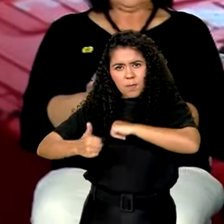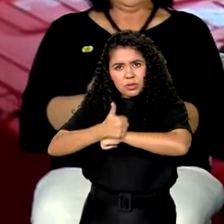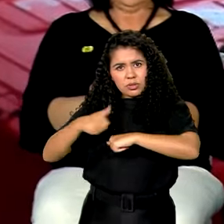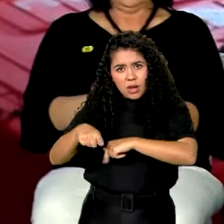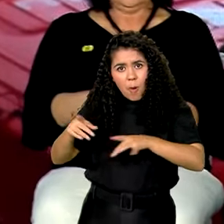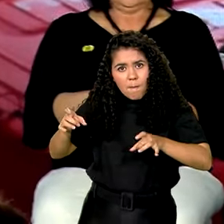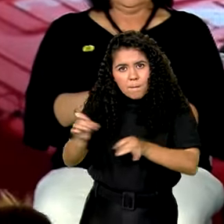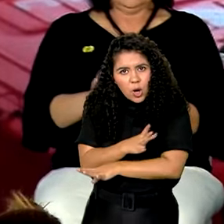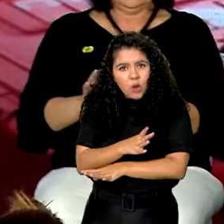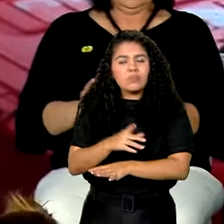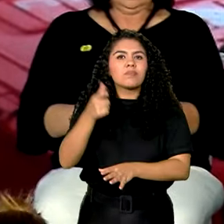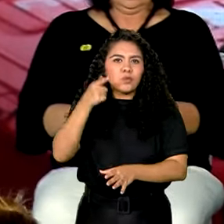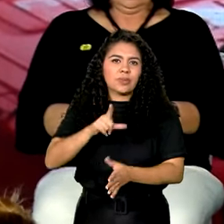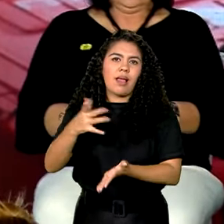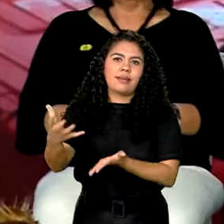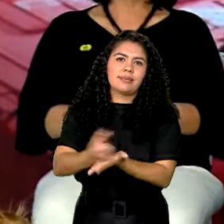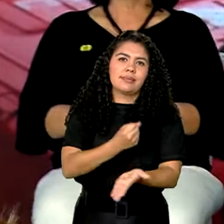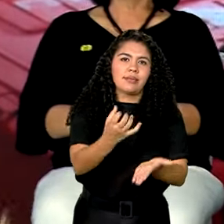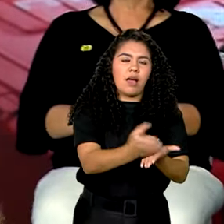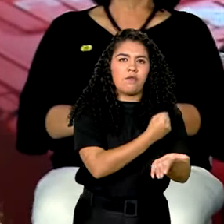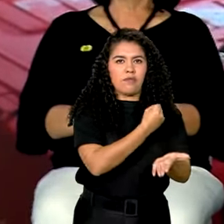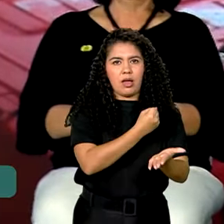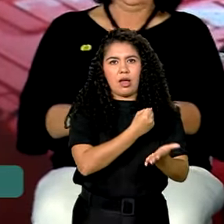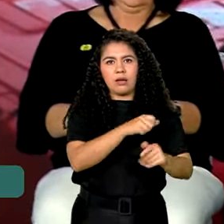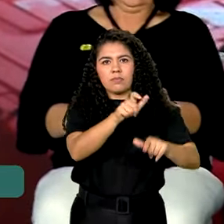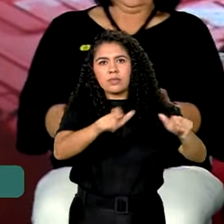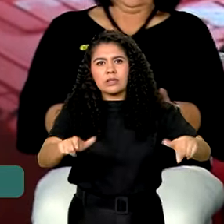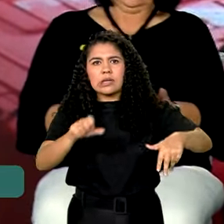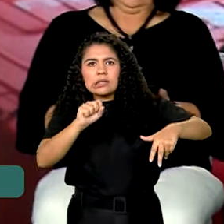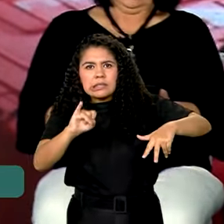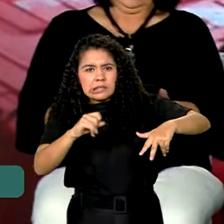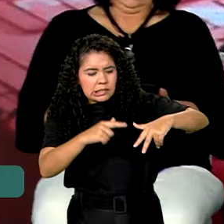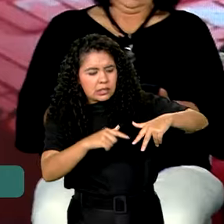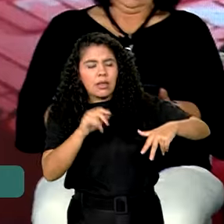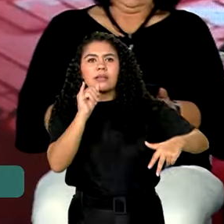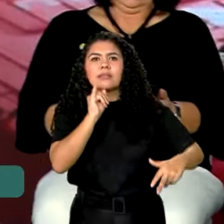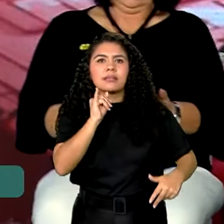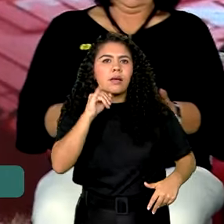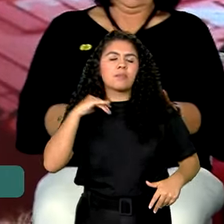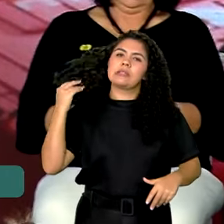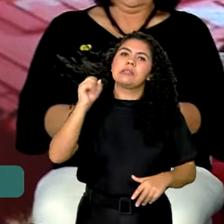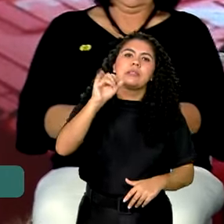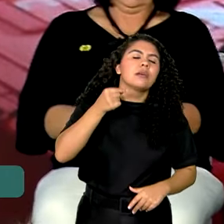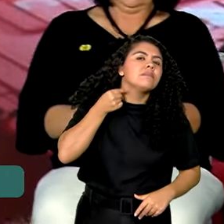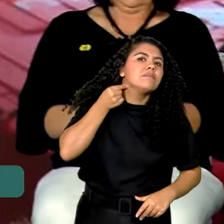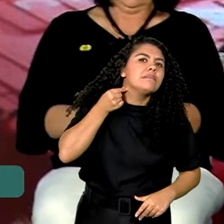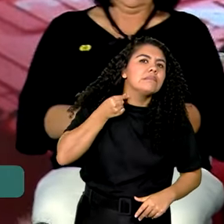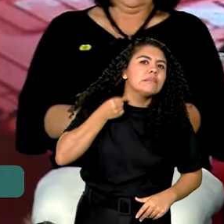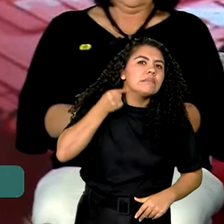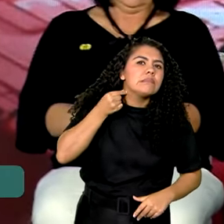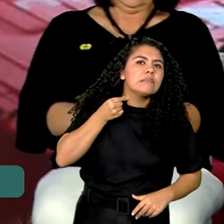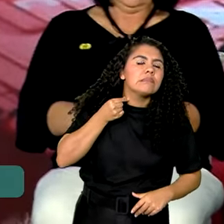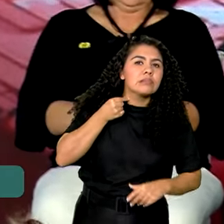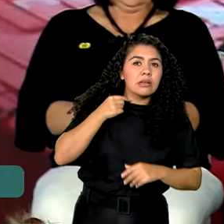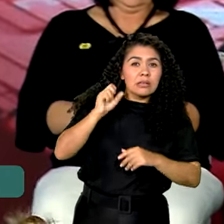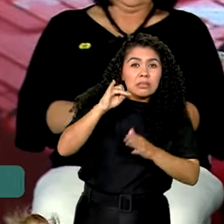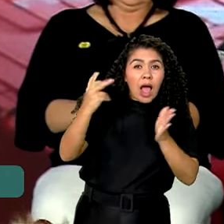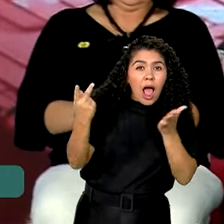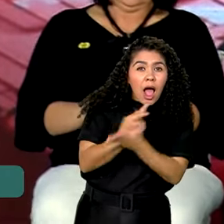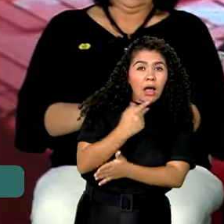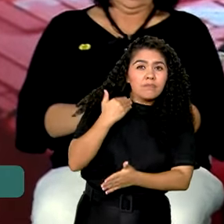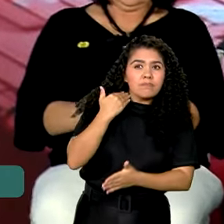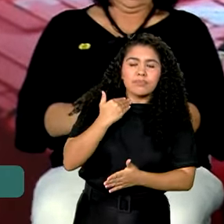salva vidas. Um trauma, se demorar uma artéria mais calibrosa, se pegar,